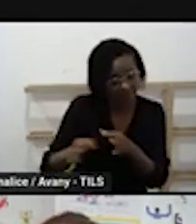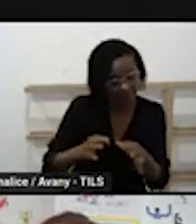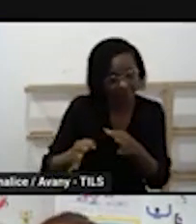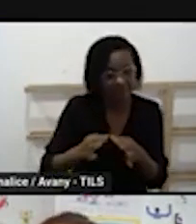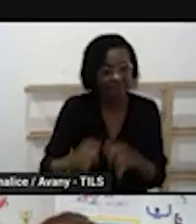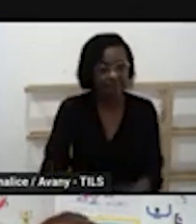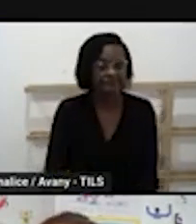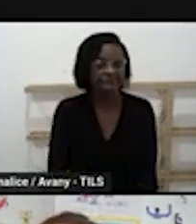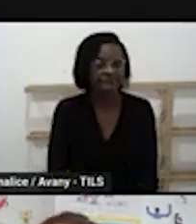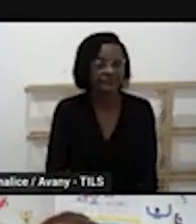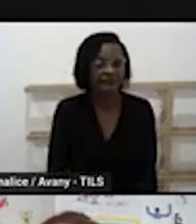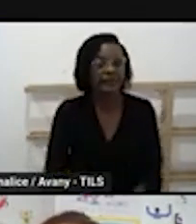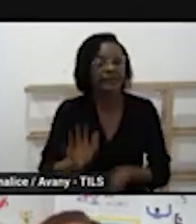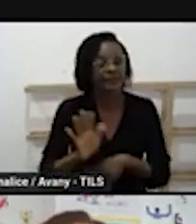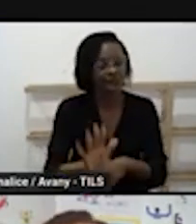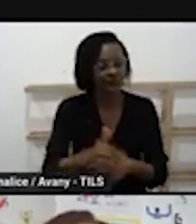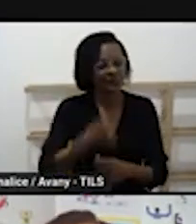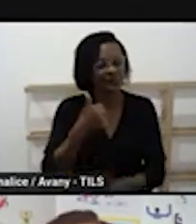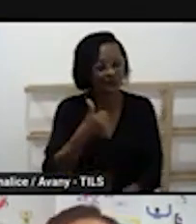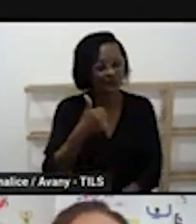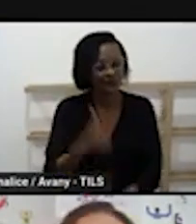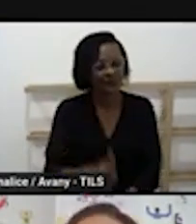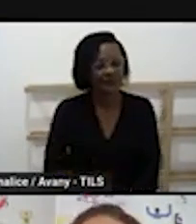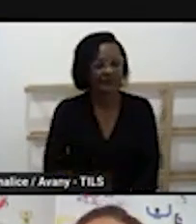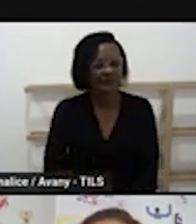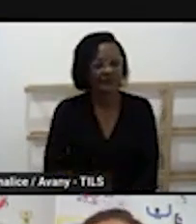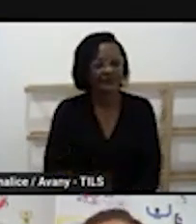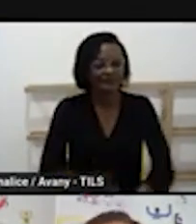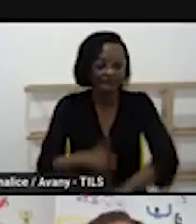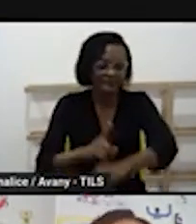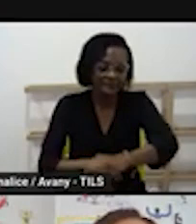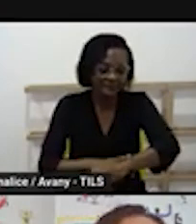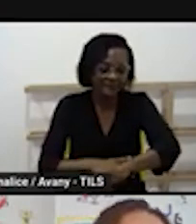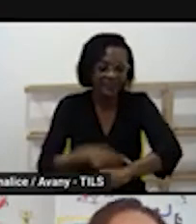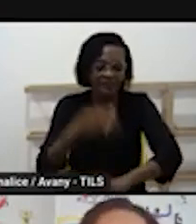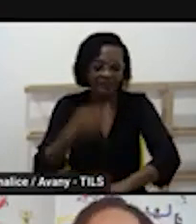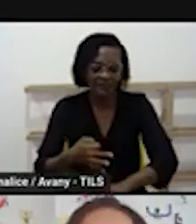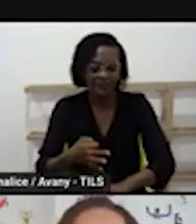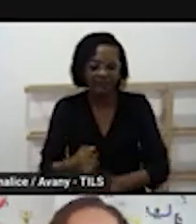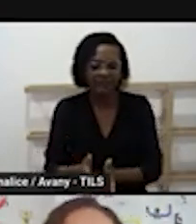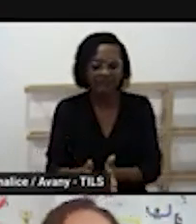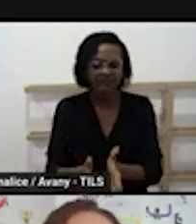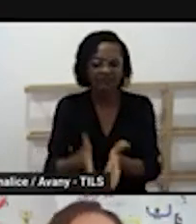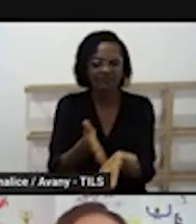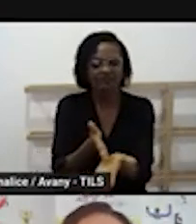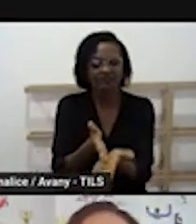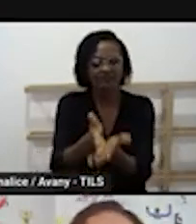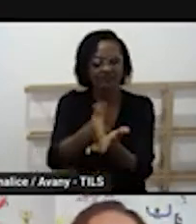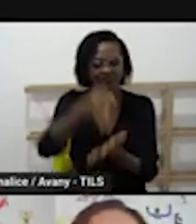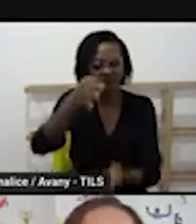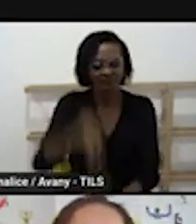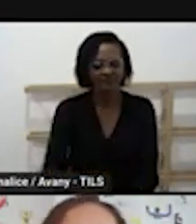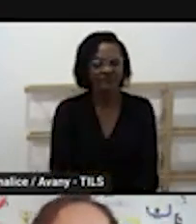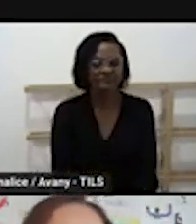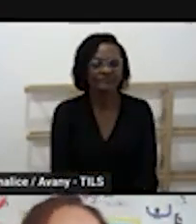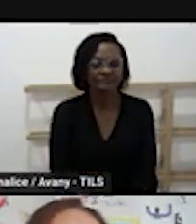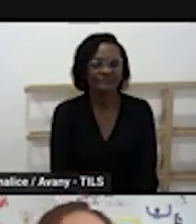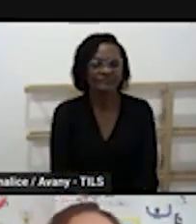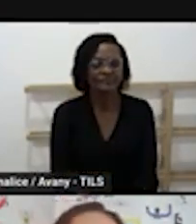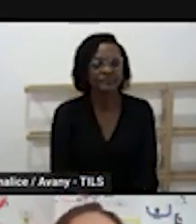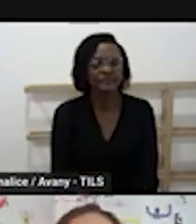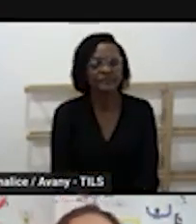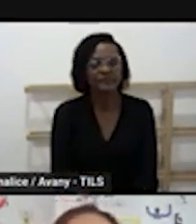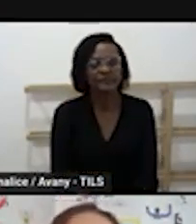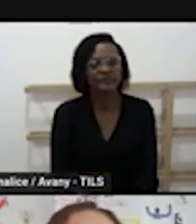Garcia diz que direciona momentos. Isso aí. Então, vamos lá. Gabi, passa aí, por favor, para a gente falar um pouquinho dessa rotina.